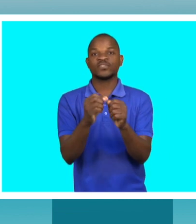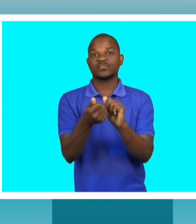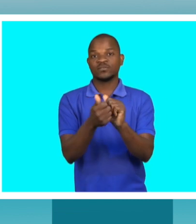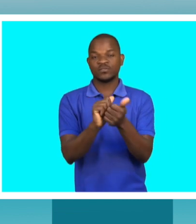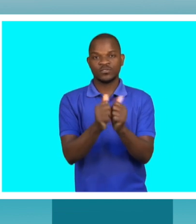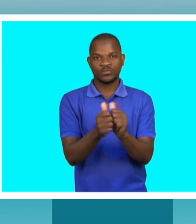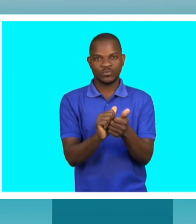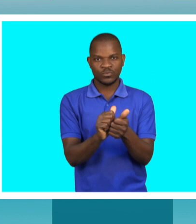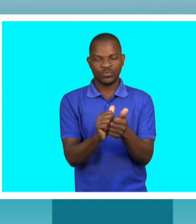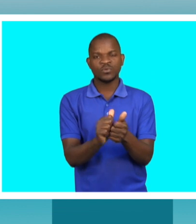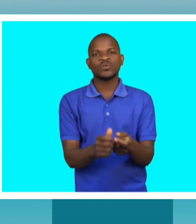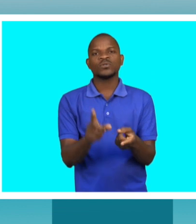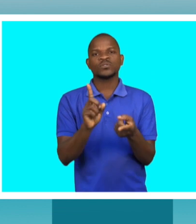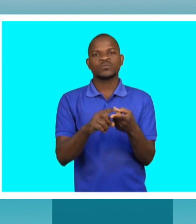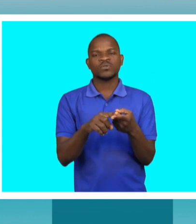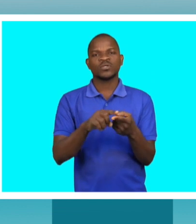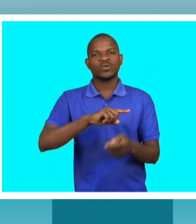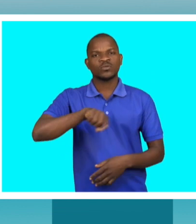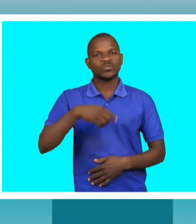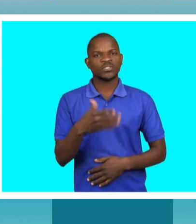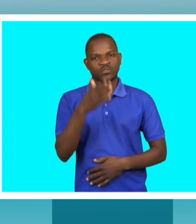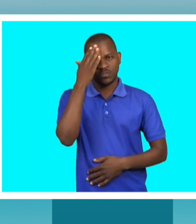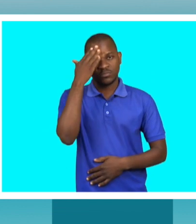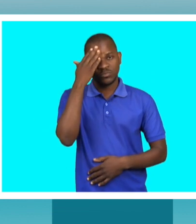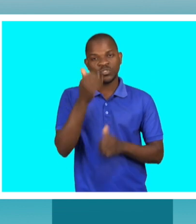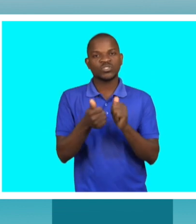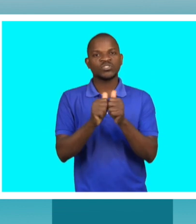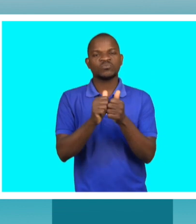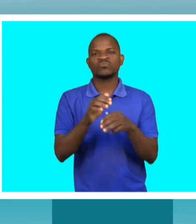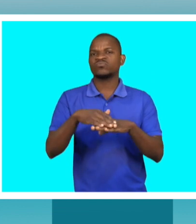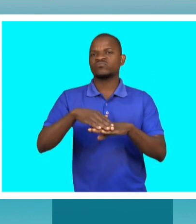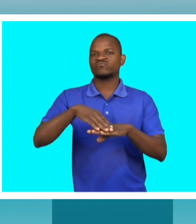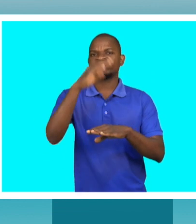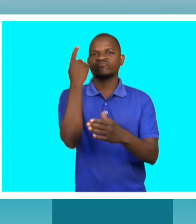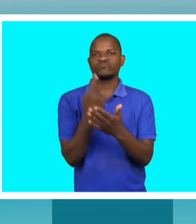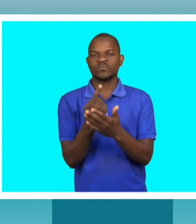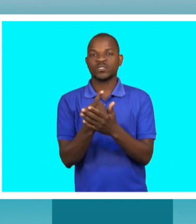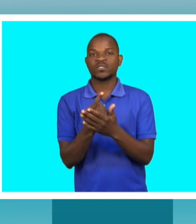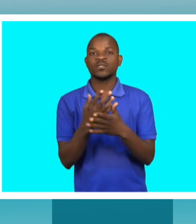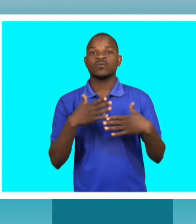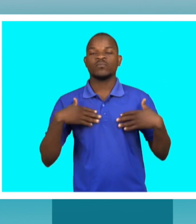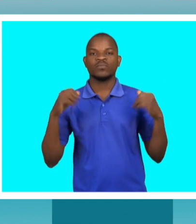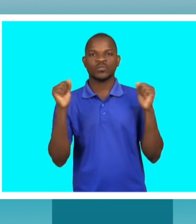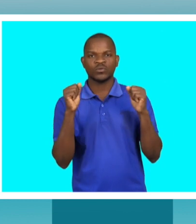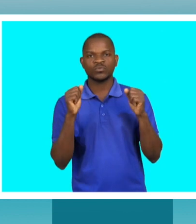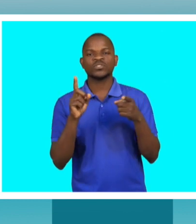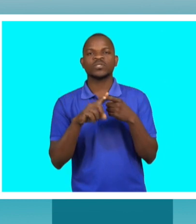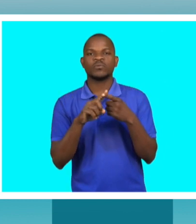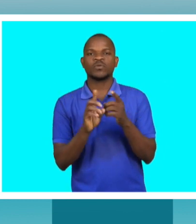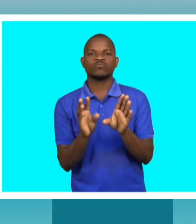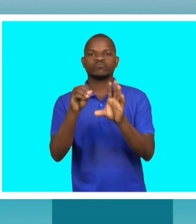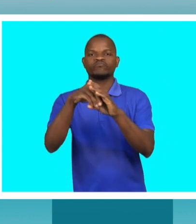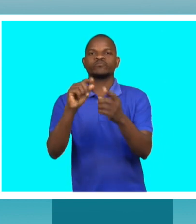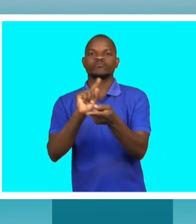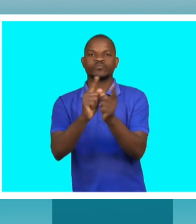prática desportiva dada a importância que o desporto tem tanto para a saúde bem como para